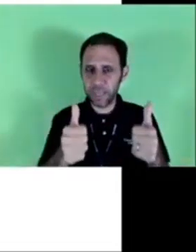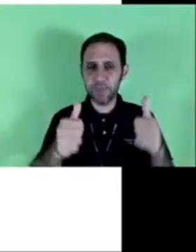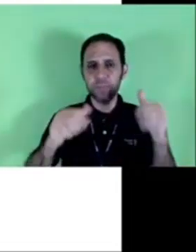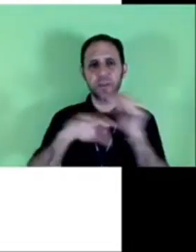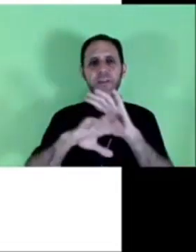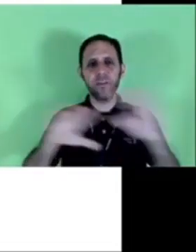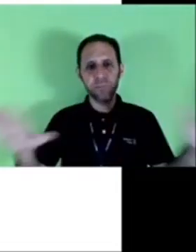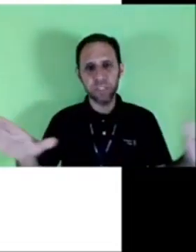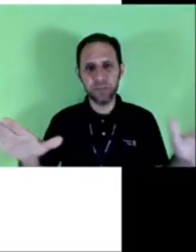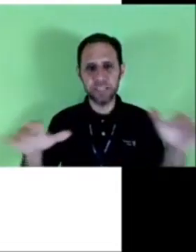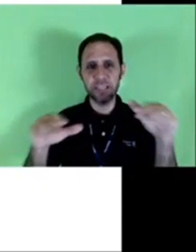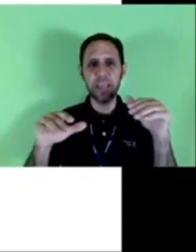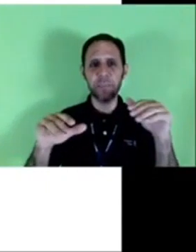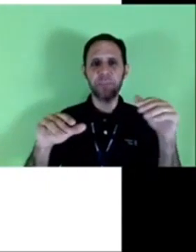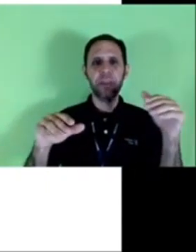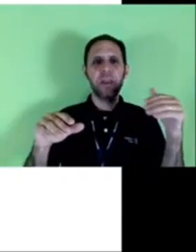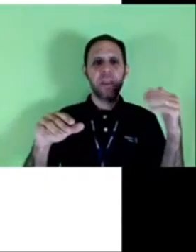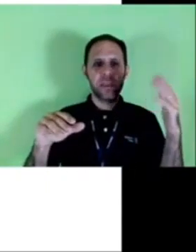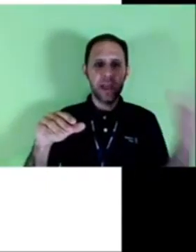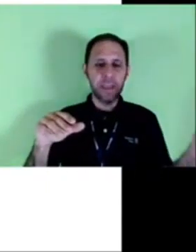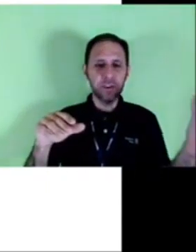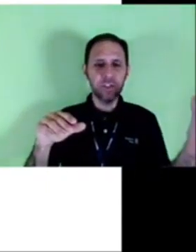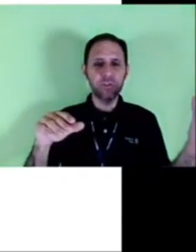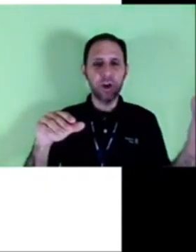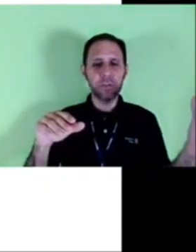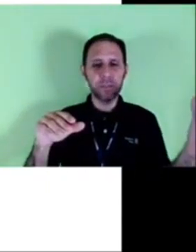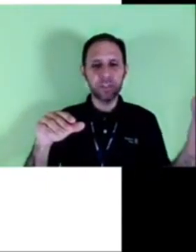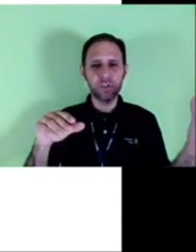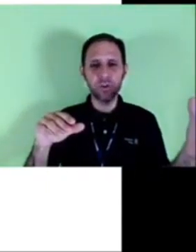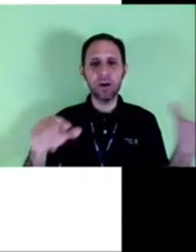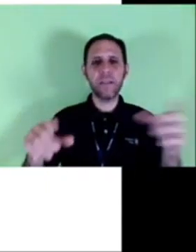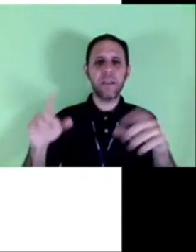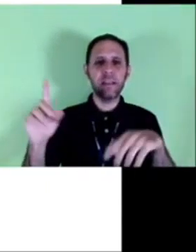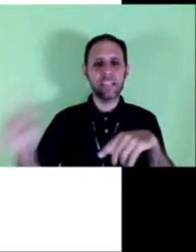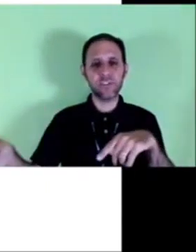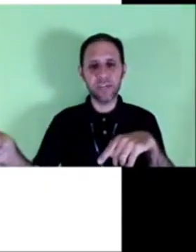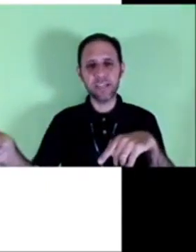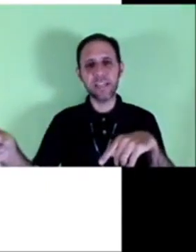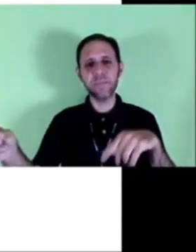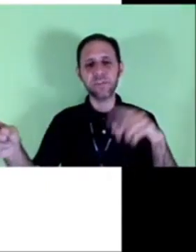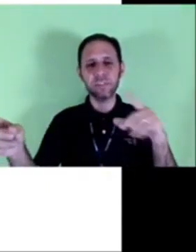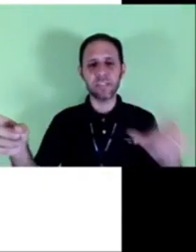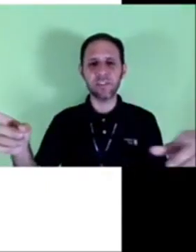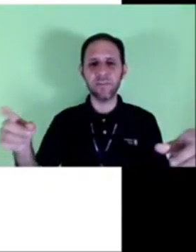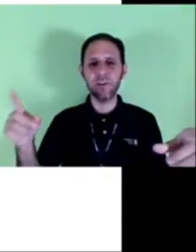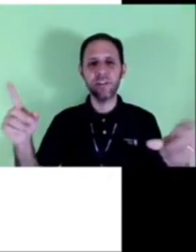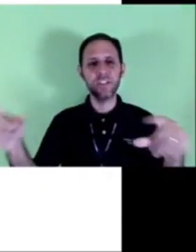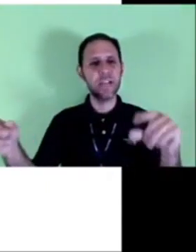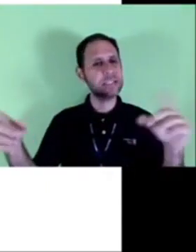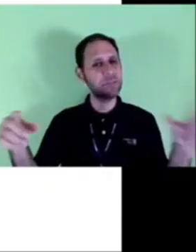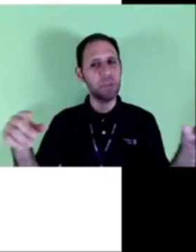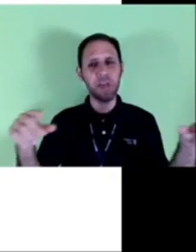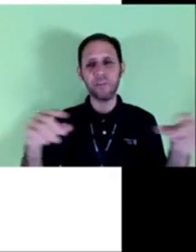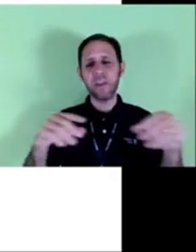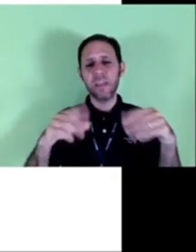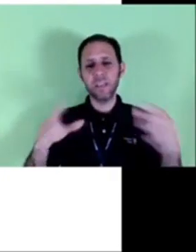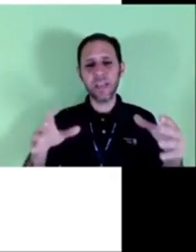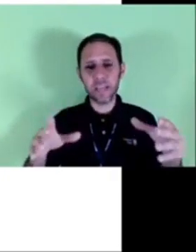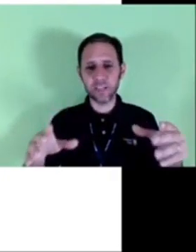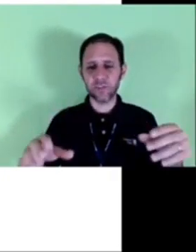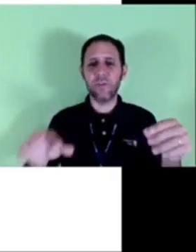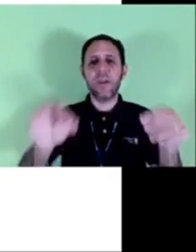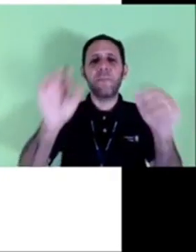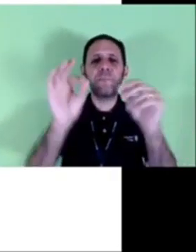Ok? Não precisa mais ninguém. E aí eu digo o nome da pessoa, nacionalidade da pessoa, estado civil, identidade, CPF,